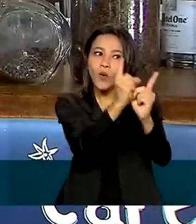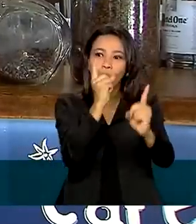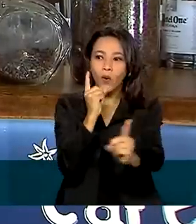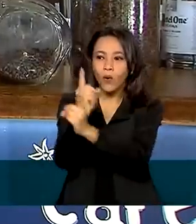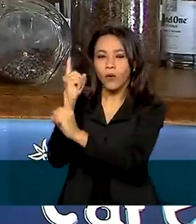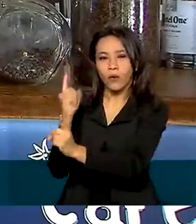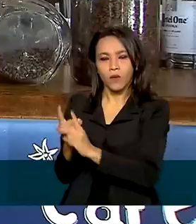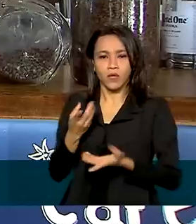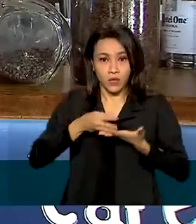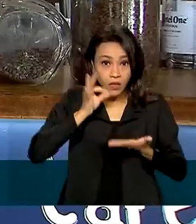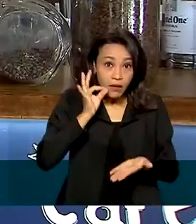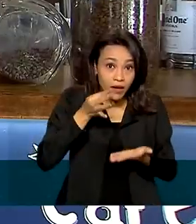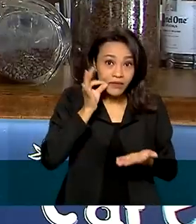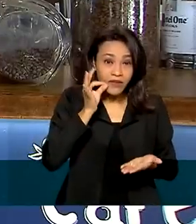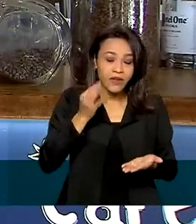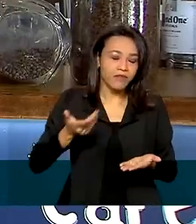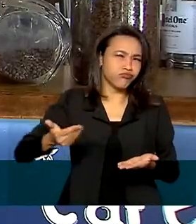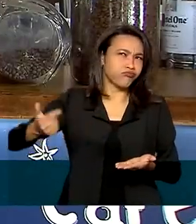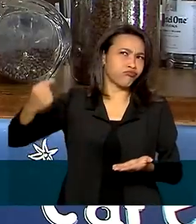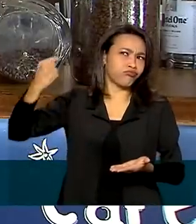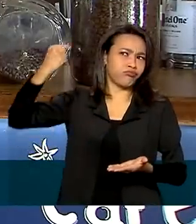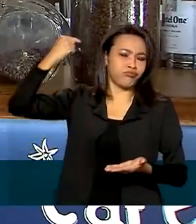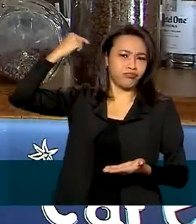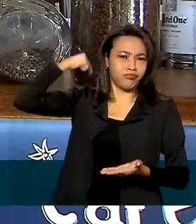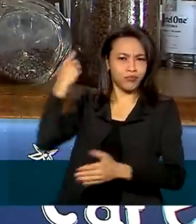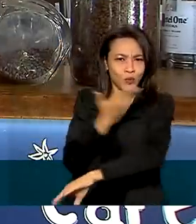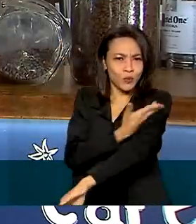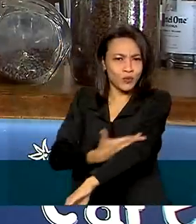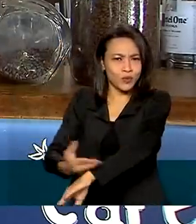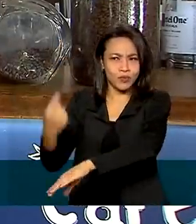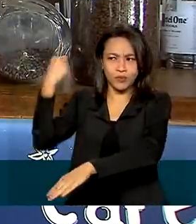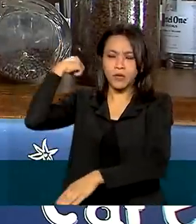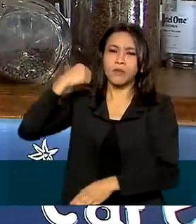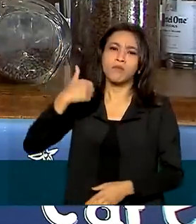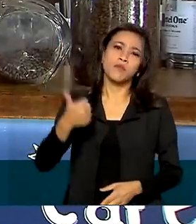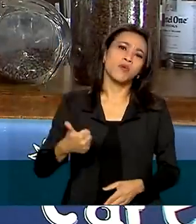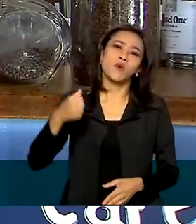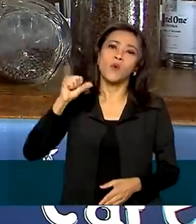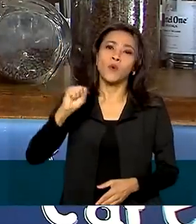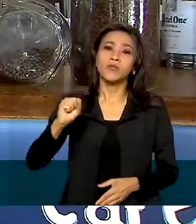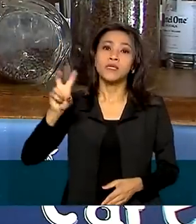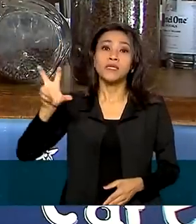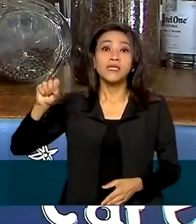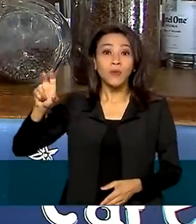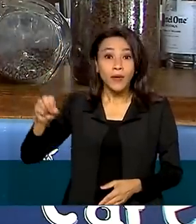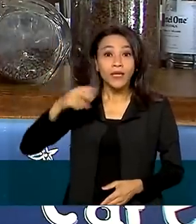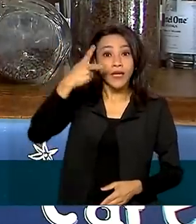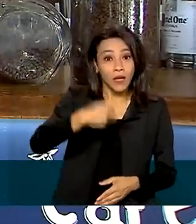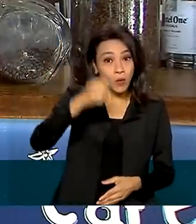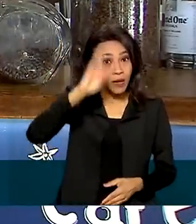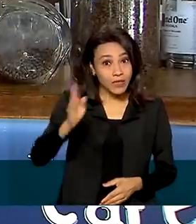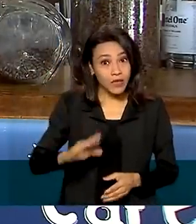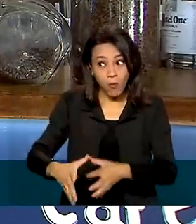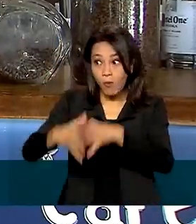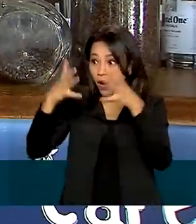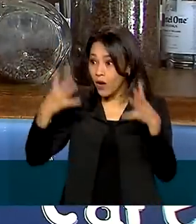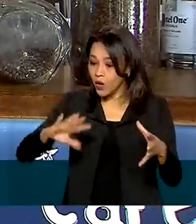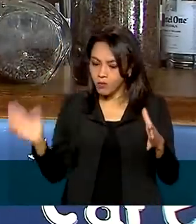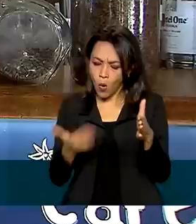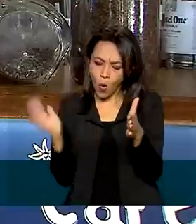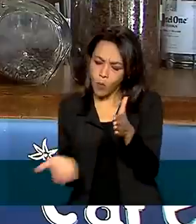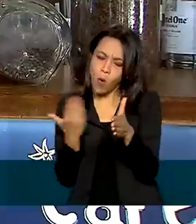de consumir essa bebida vem de longe. Desde 1850, o Brasil é o maior produtor do grão.